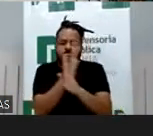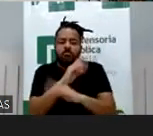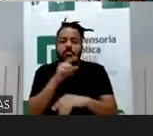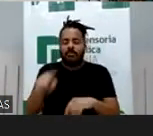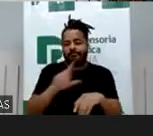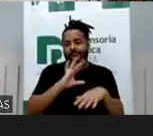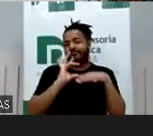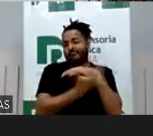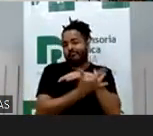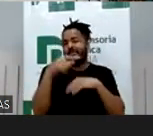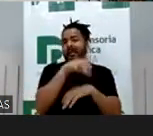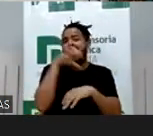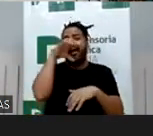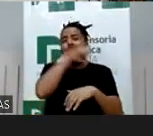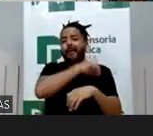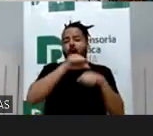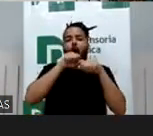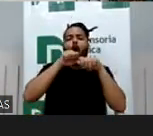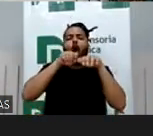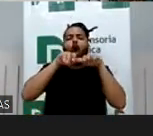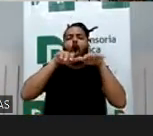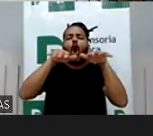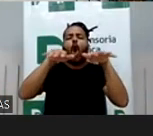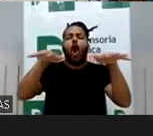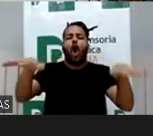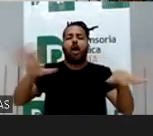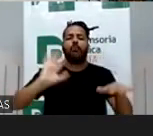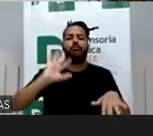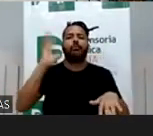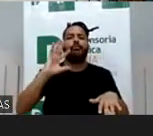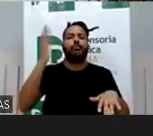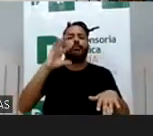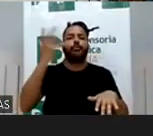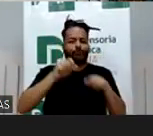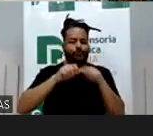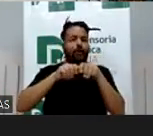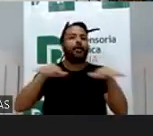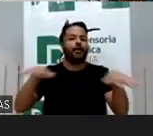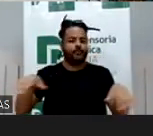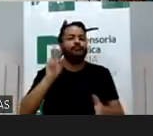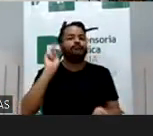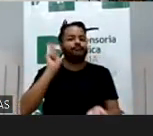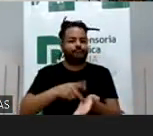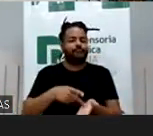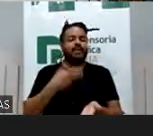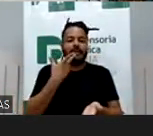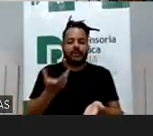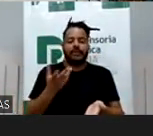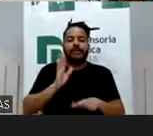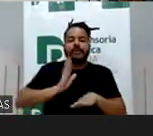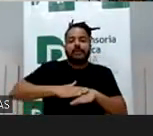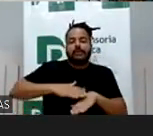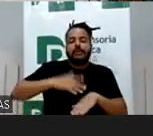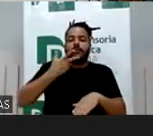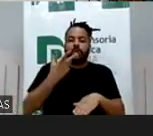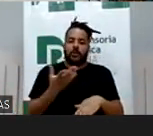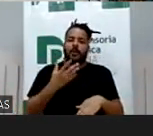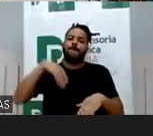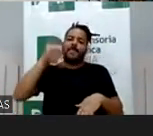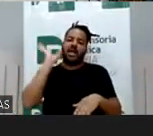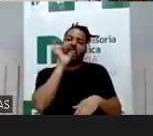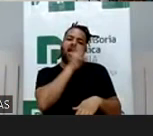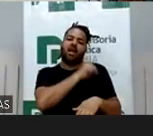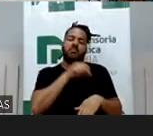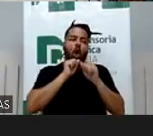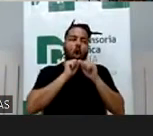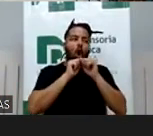digital, é tudo muito mais rápido, as coisas acontecem e se tornam fenômenos palpáveis mais rápido do que no